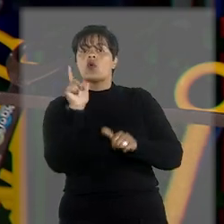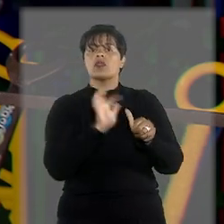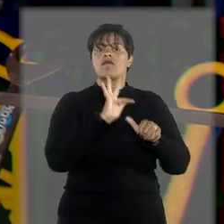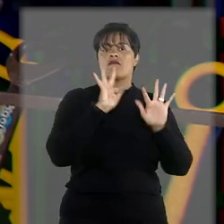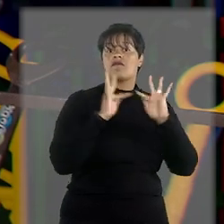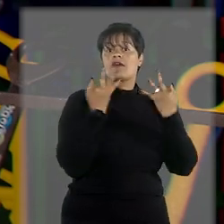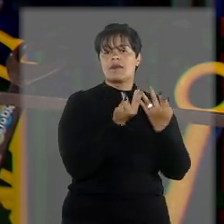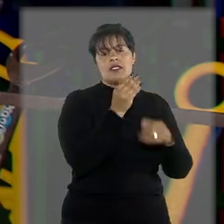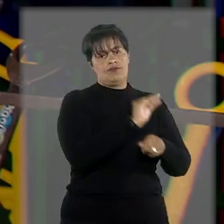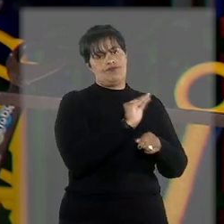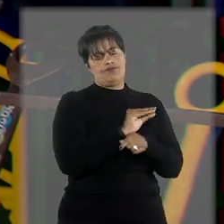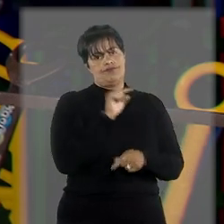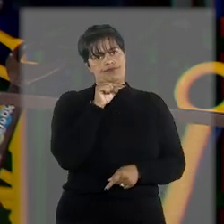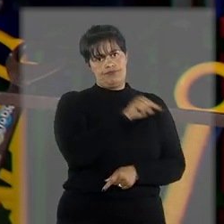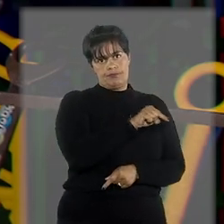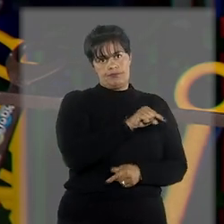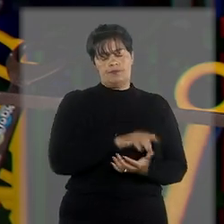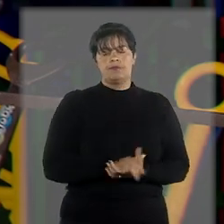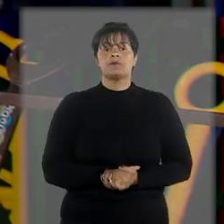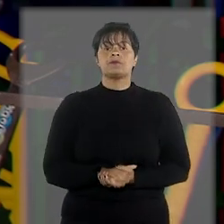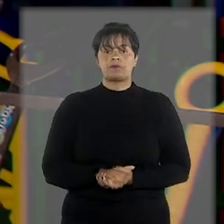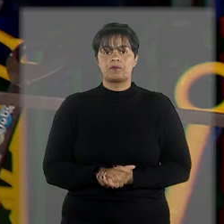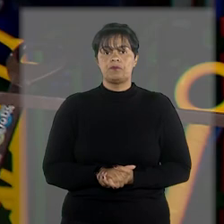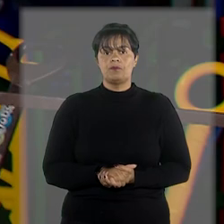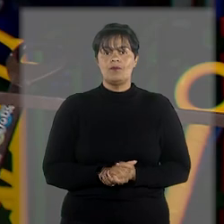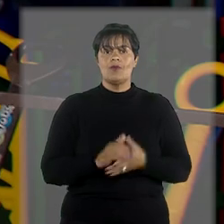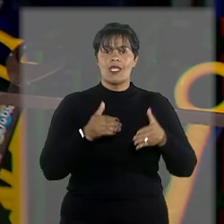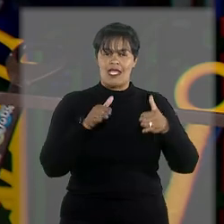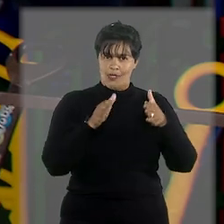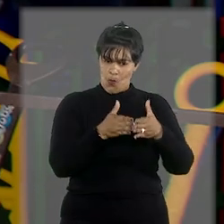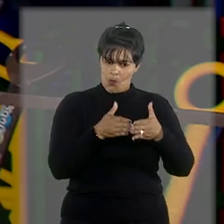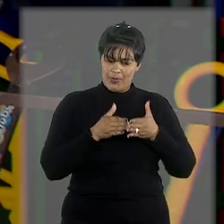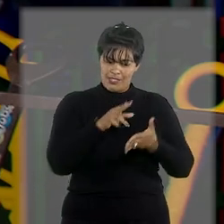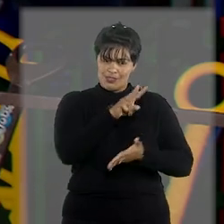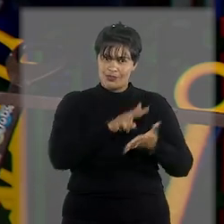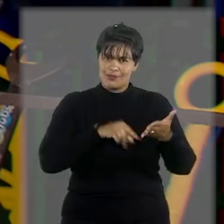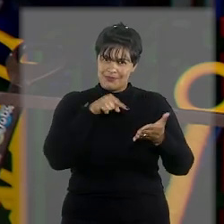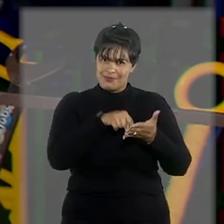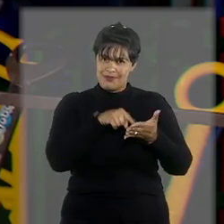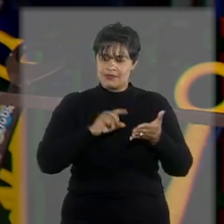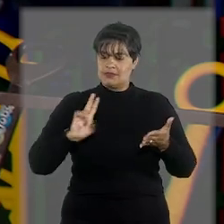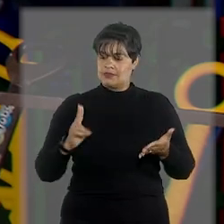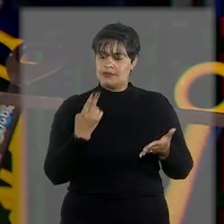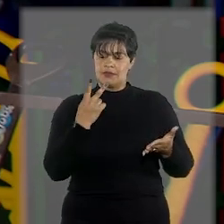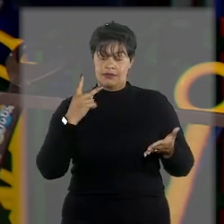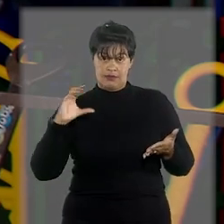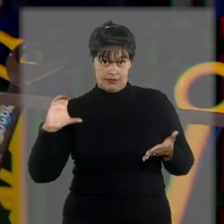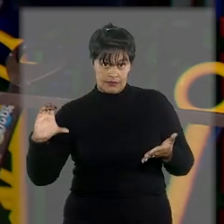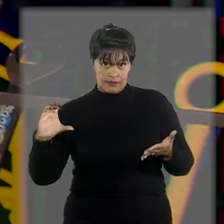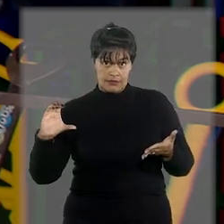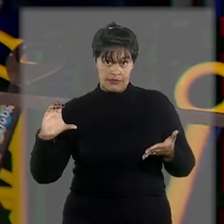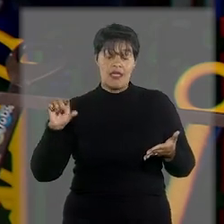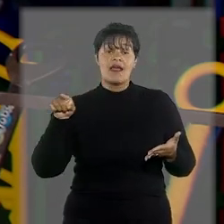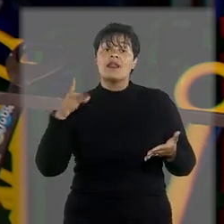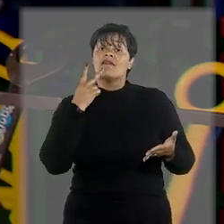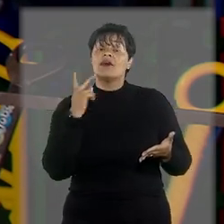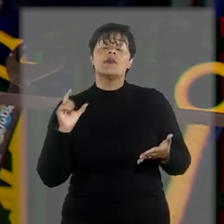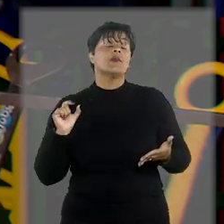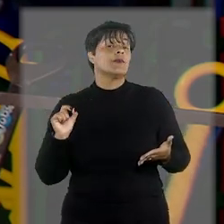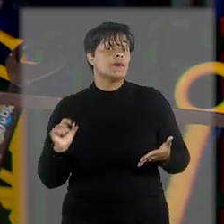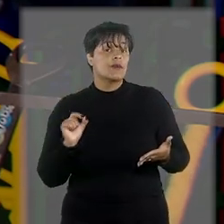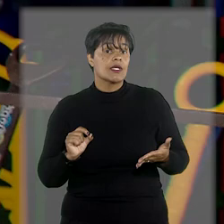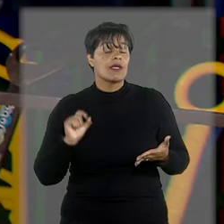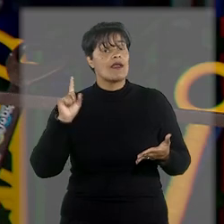mantidas pelo Tribunal de Justiça de São Paulo. No pedido de habeas corpus, a Defensoria Pública do Estado sustentou, entre outras coisas,